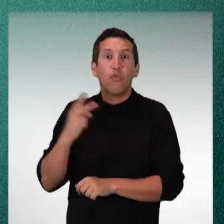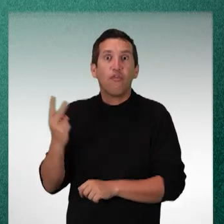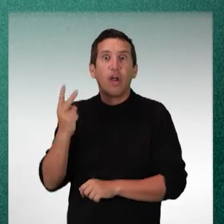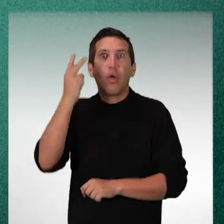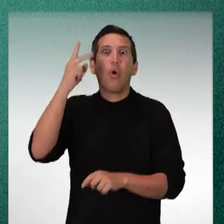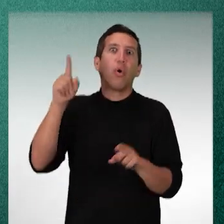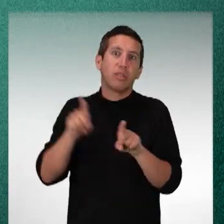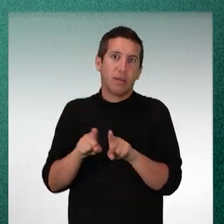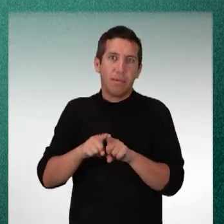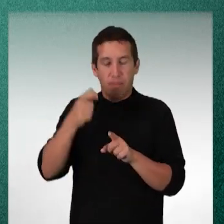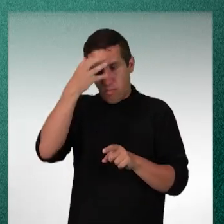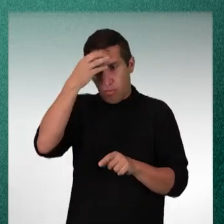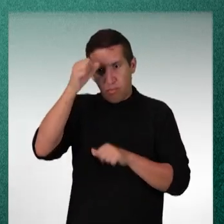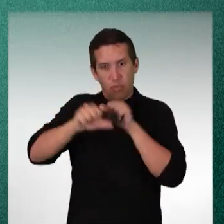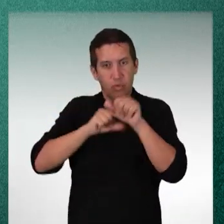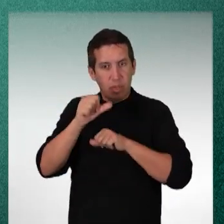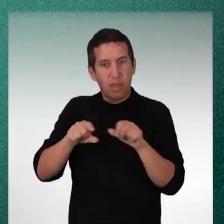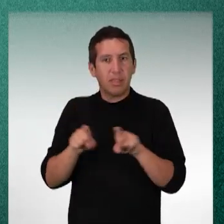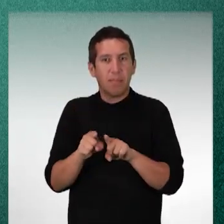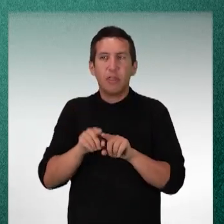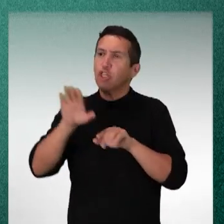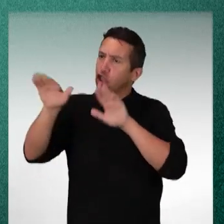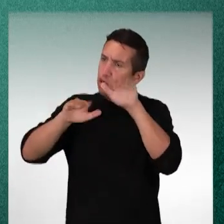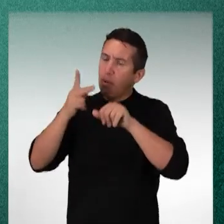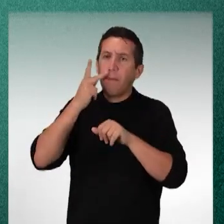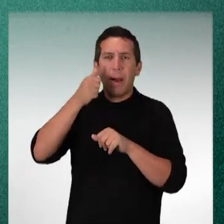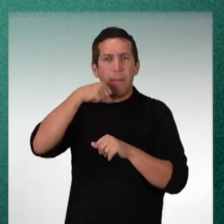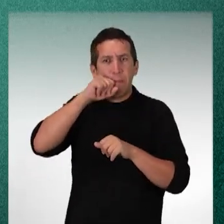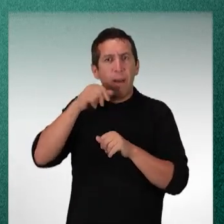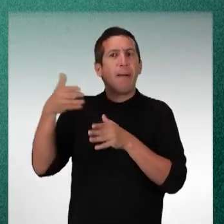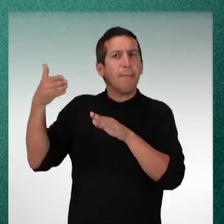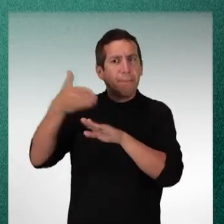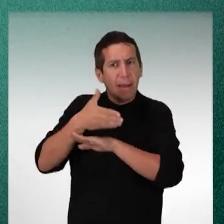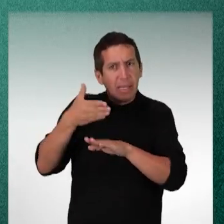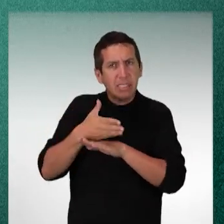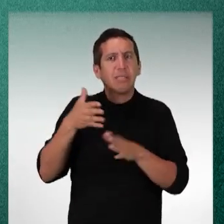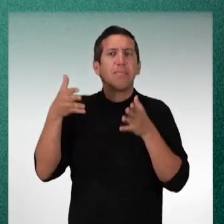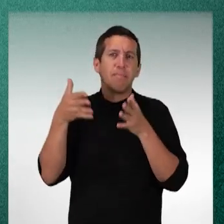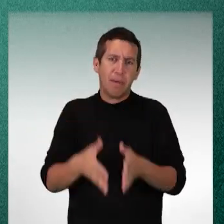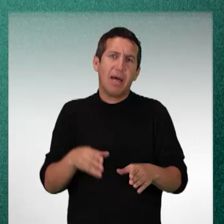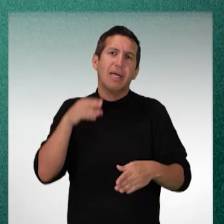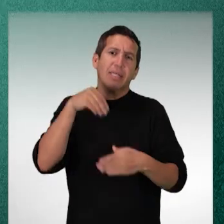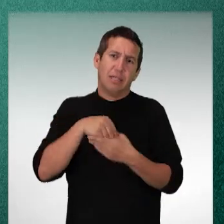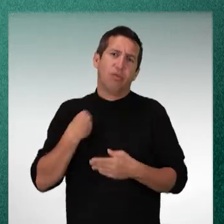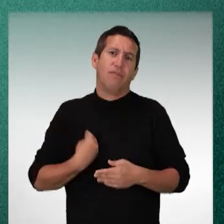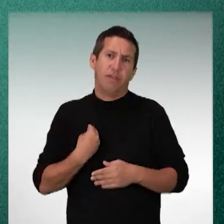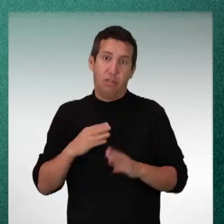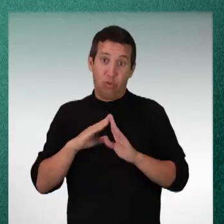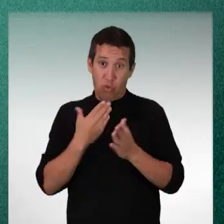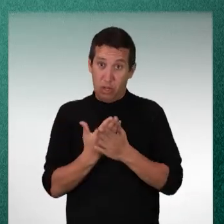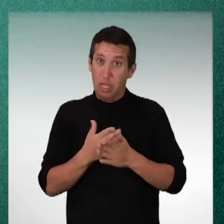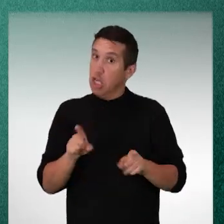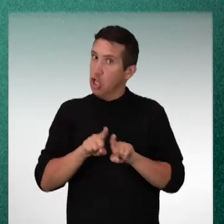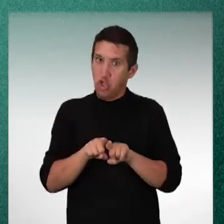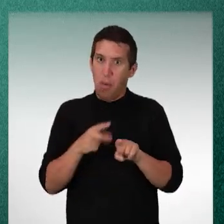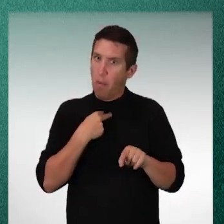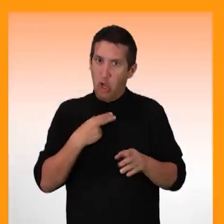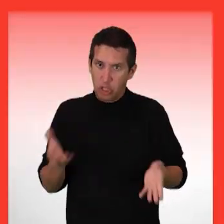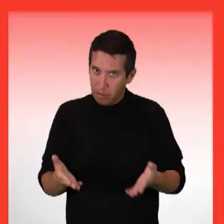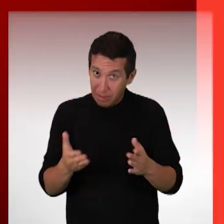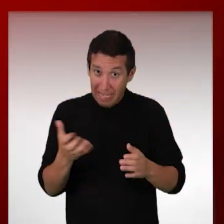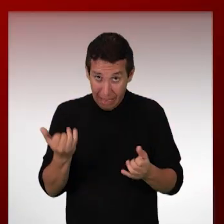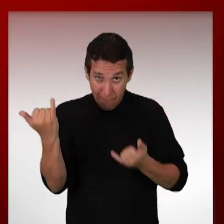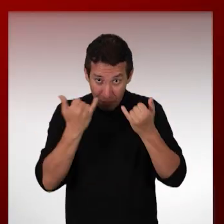valores dos alunos, envolver os pais na vida escolar e, por fim, não subestimar o cyberbullying.